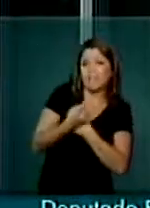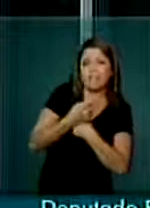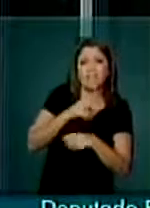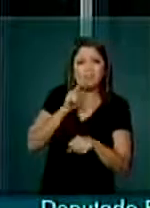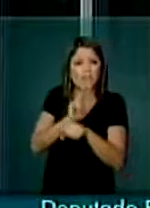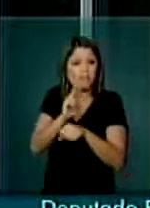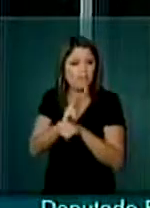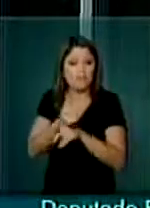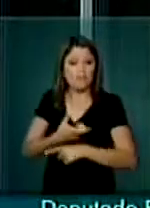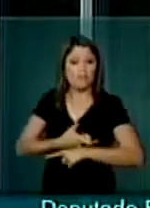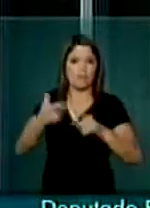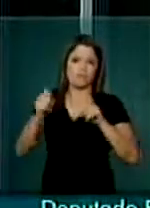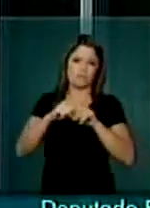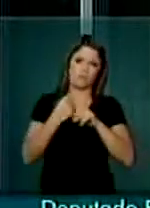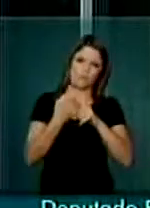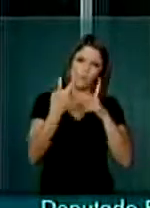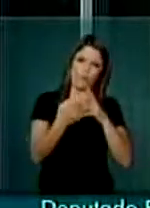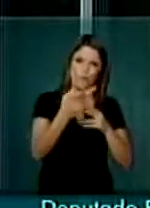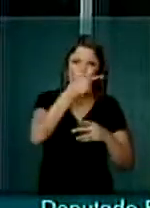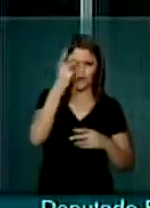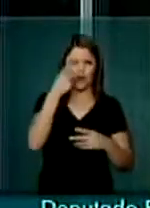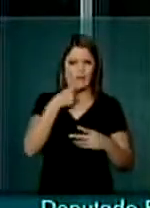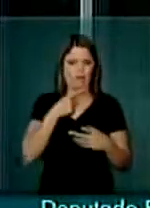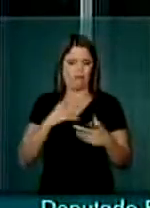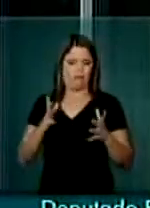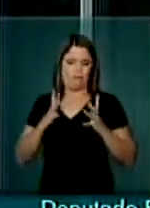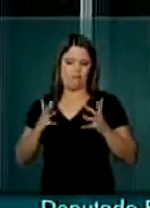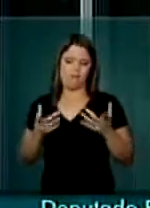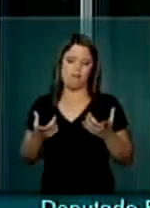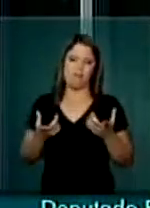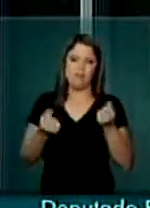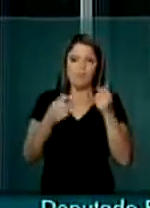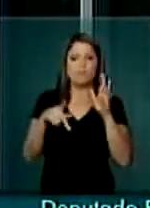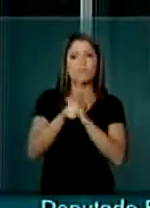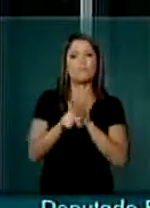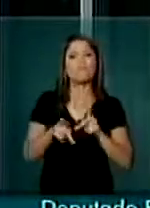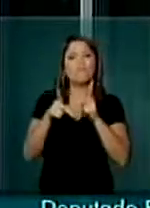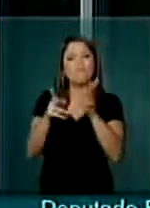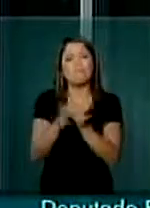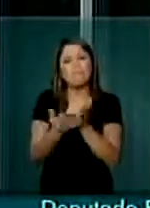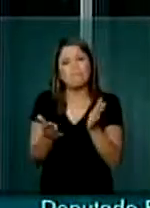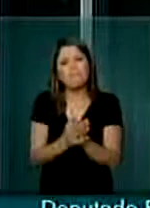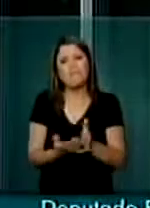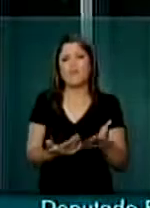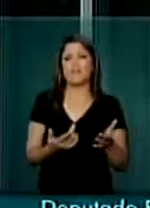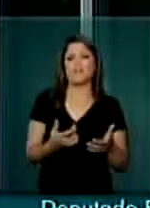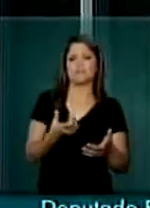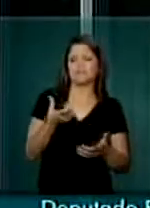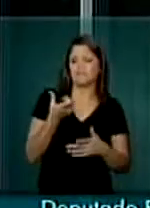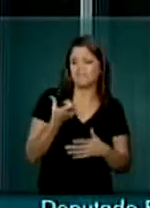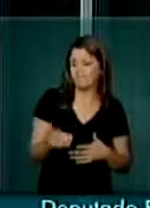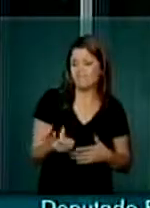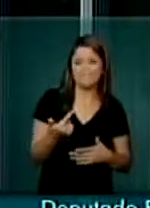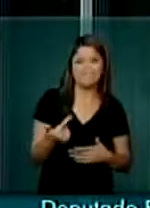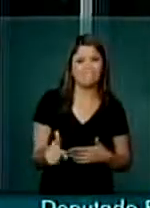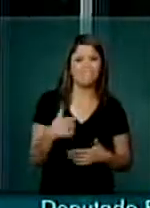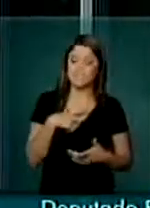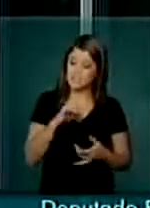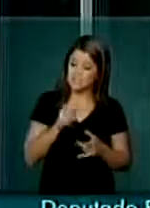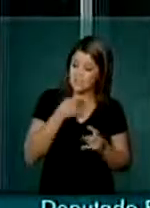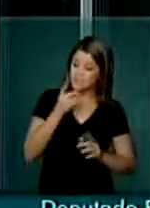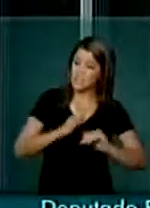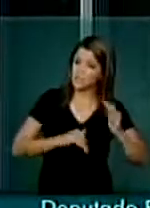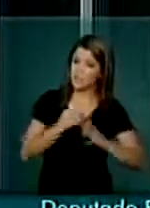grandes na sociedade como tem os grandes lobbies, que é o cidadão brasileiro pobre, humilde, que quando fala em reforma